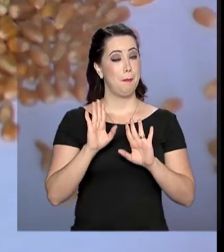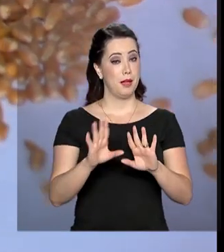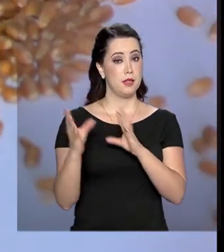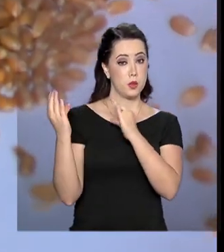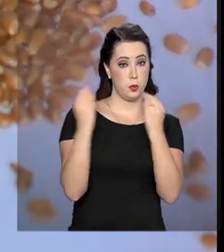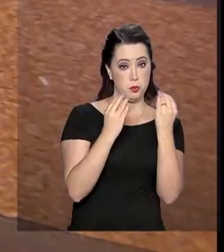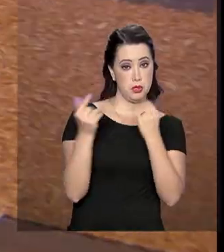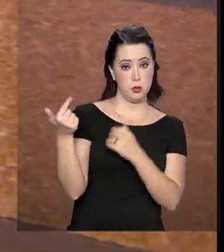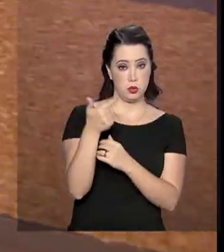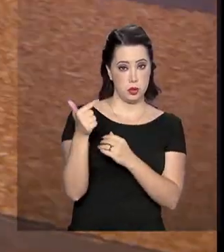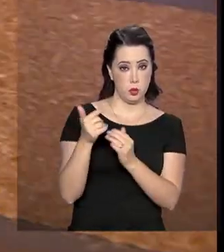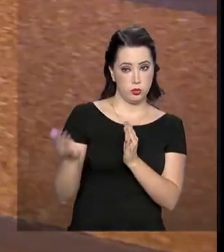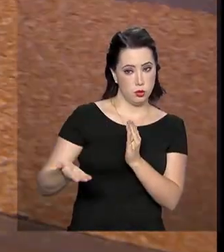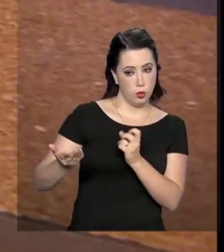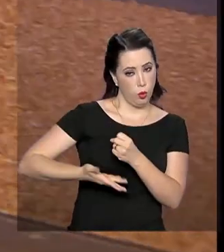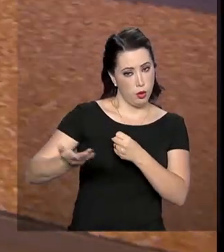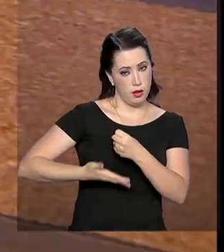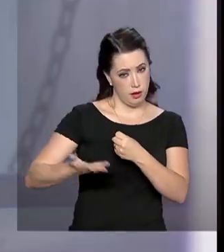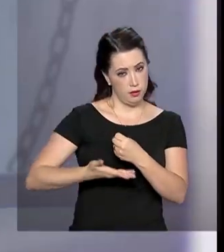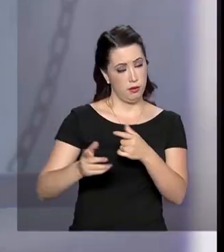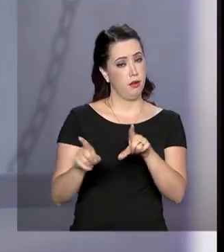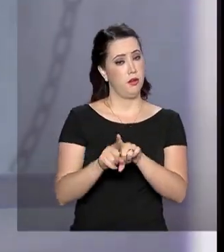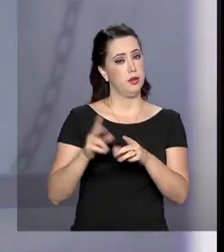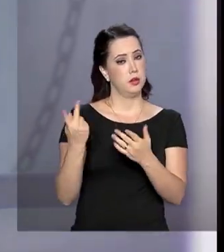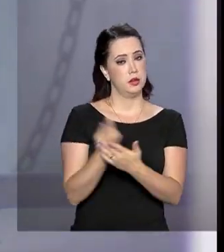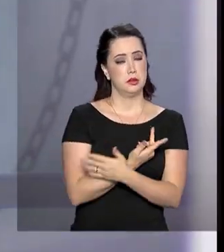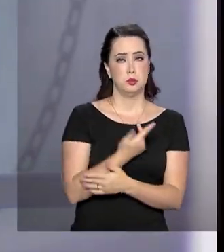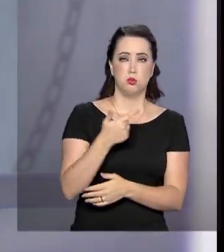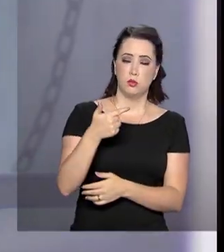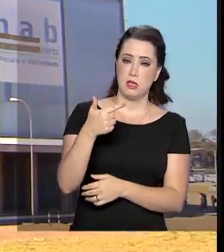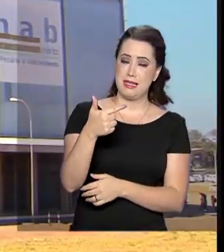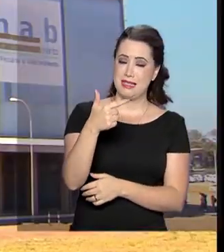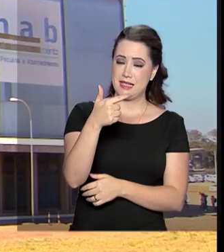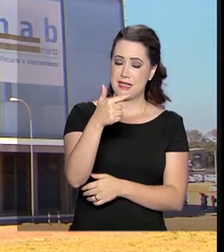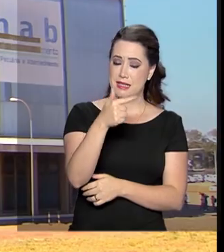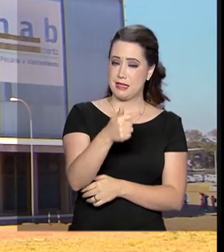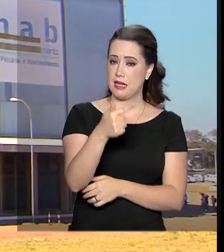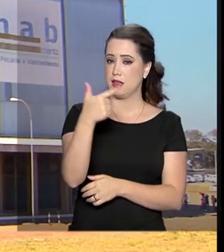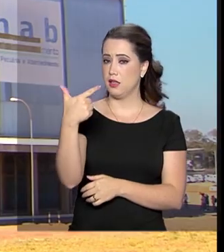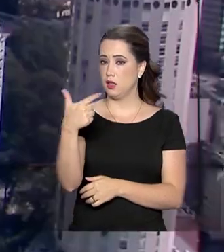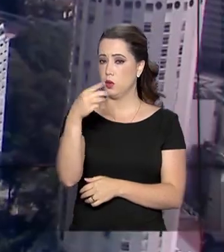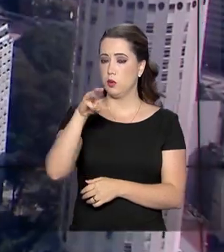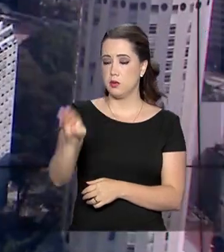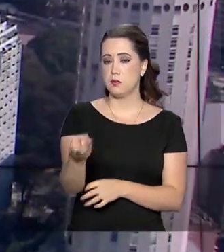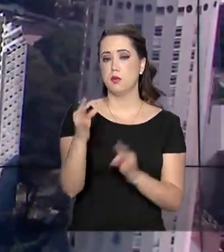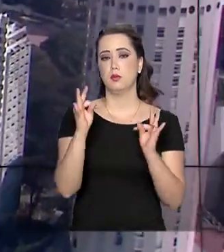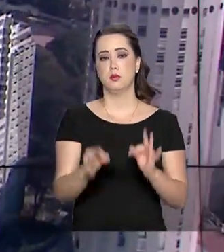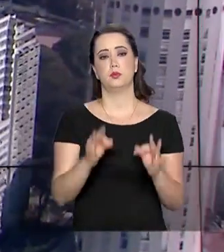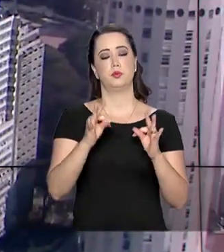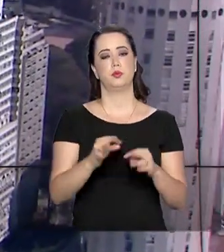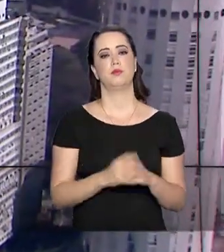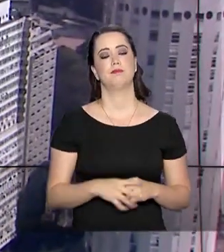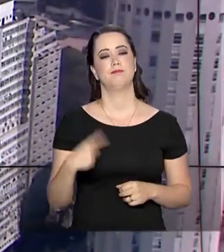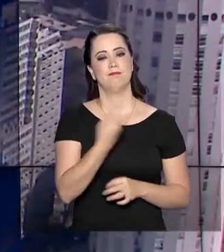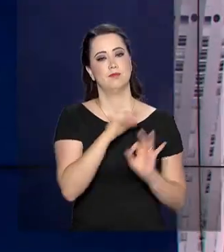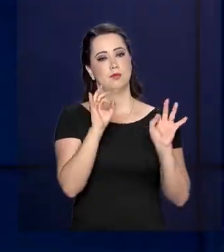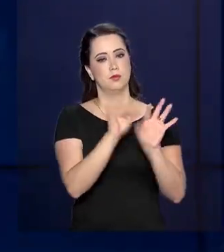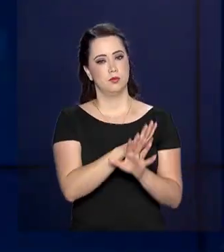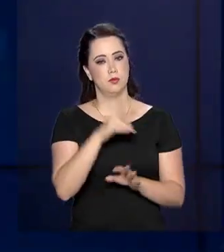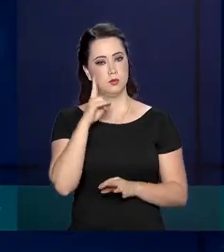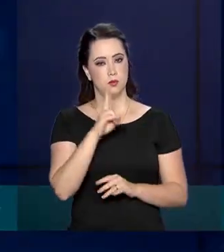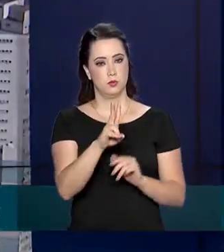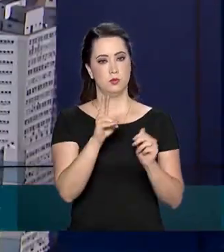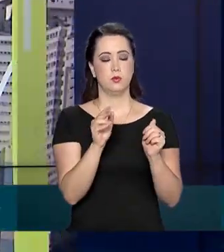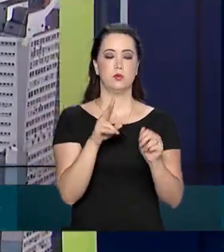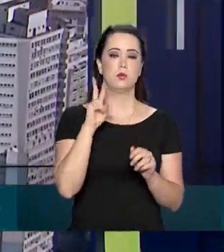segunda safra, a previsão é de que a colheita seja de 72 milhões de toneladas. O governo agora fica por aqui.